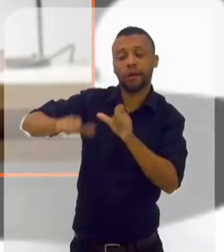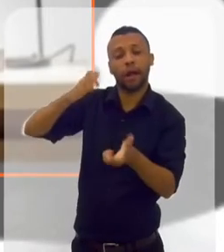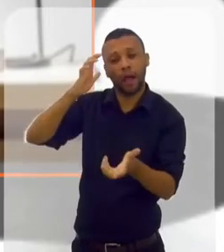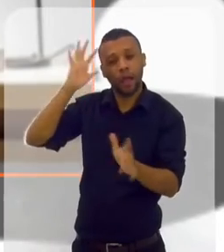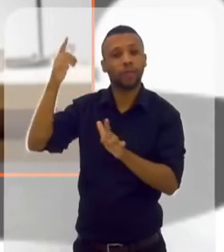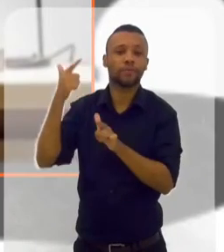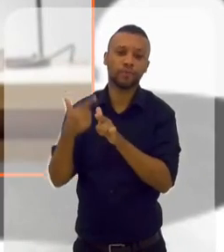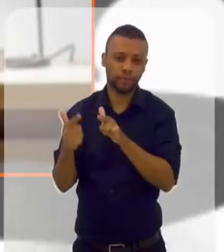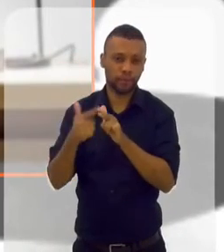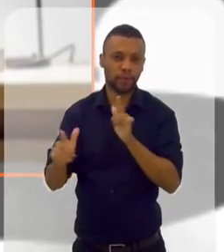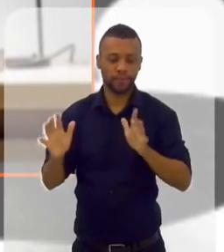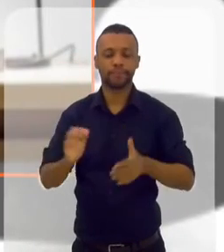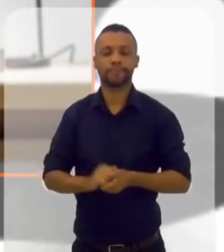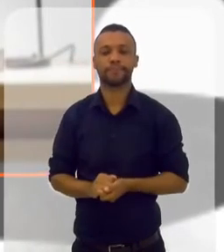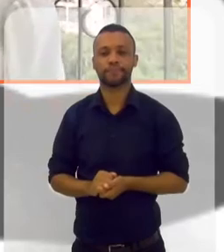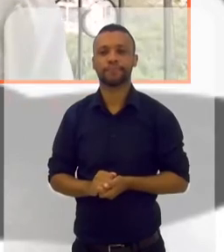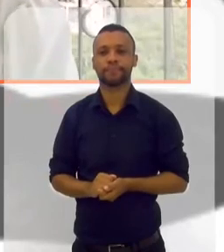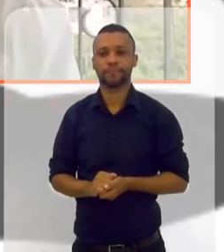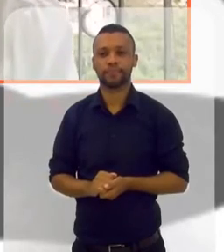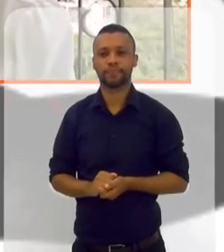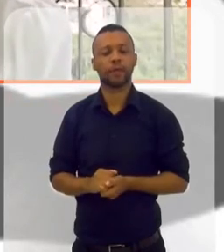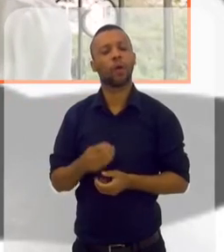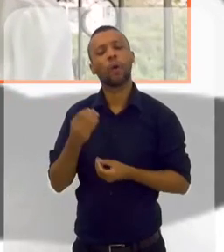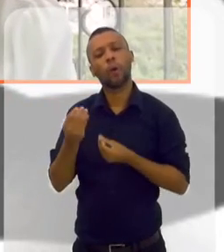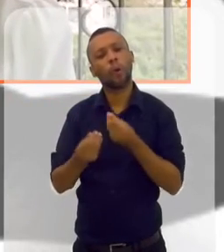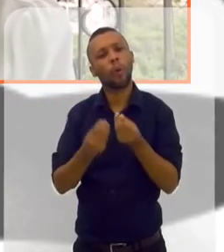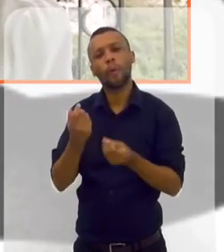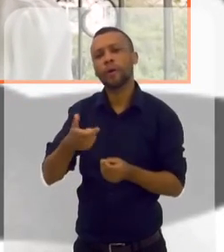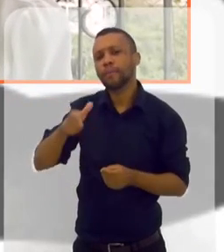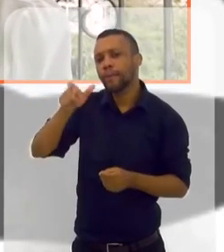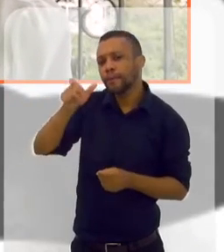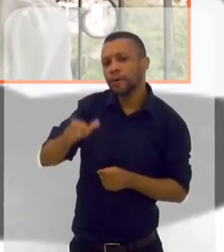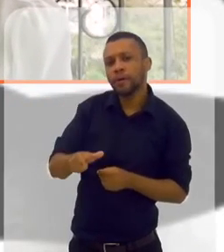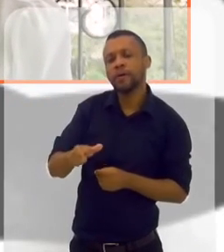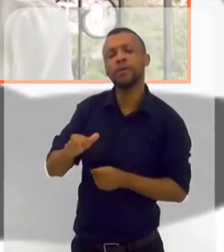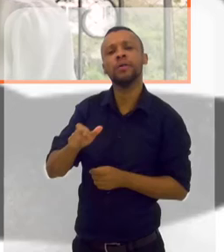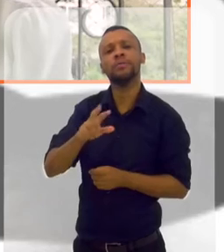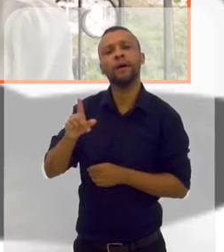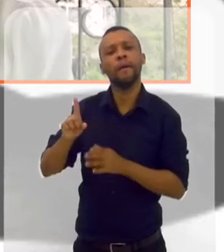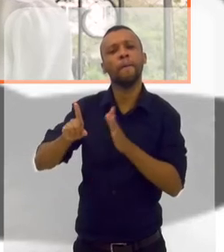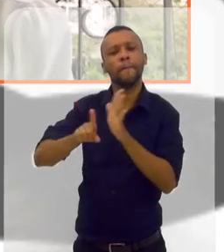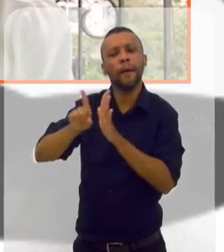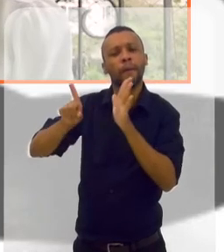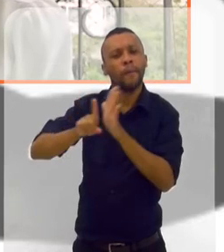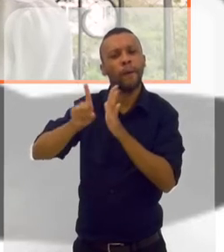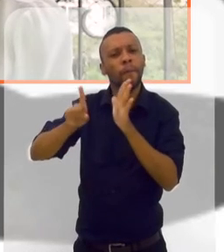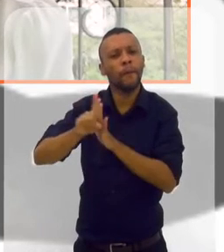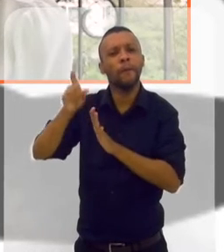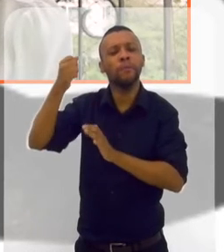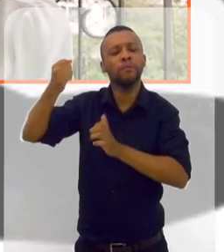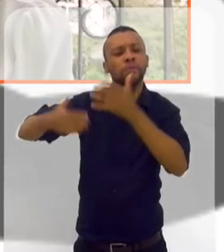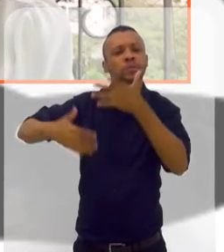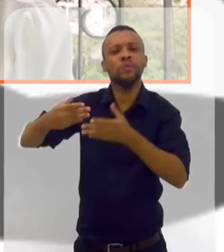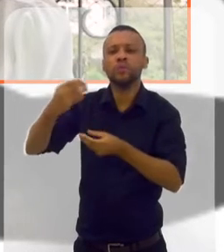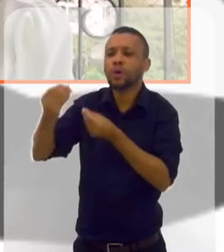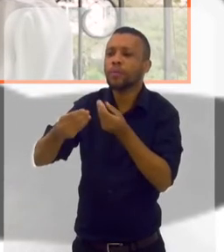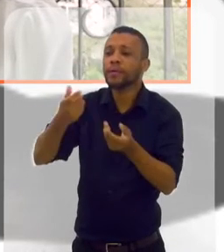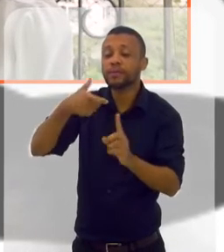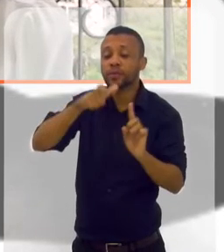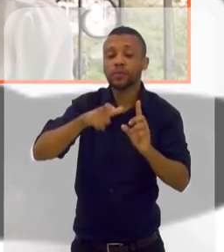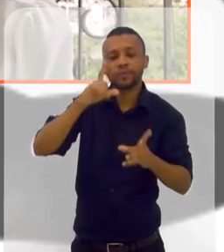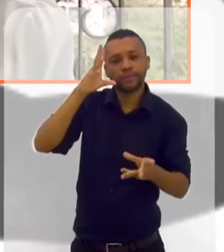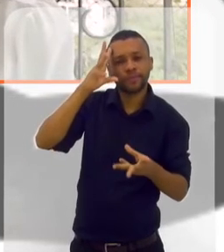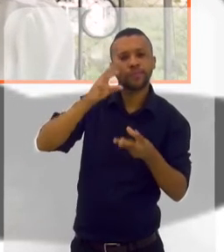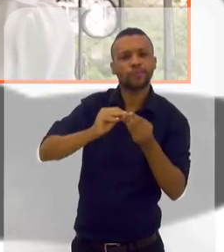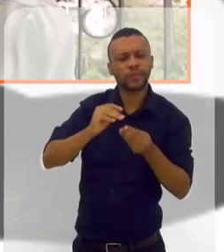É resolvível. Resolvível. Isso. E como que uma pessoa... Você vai falando, as perguntas vão surgindo. Como que uma pessoa